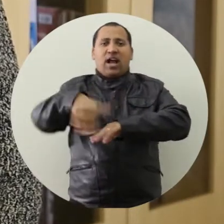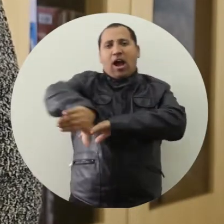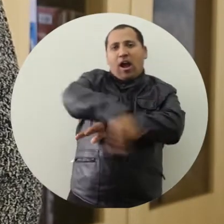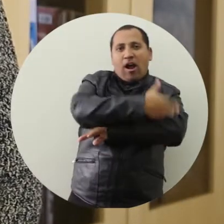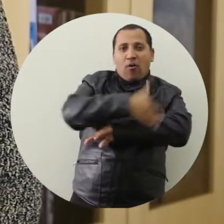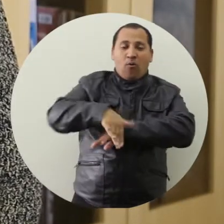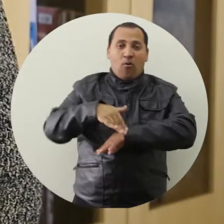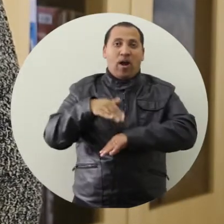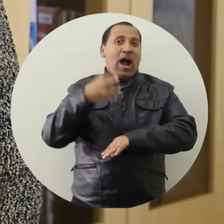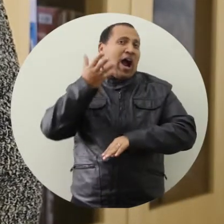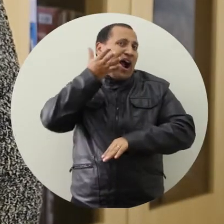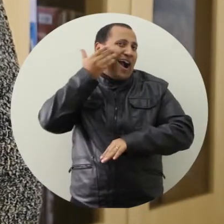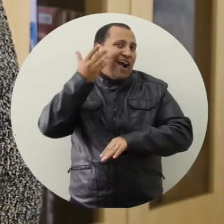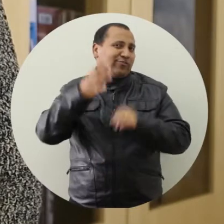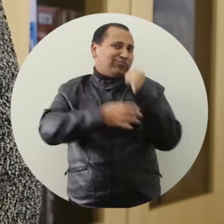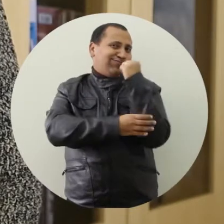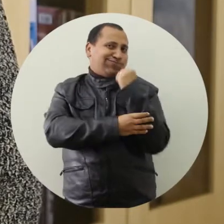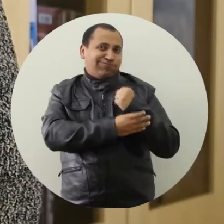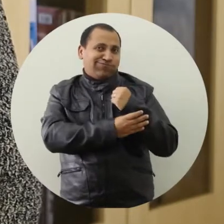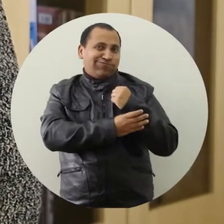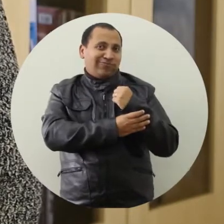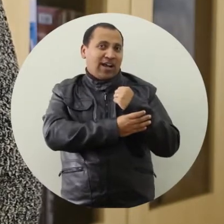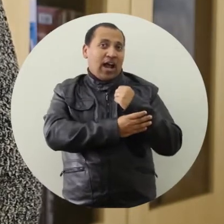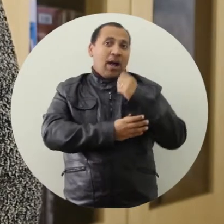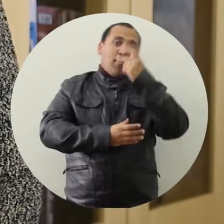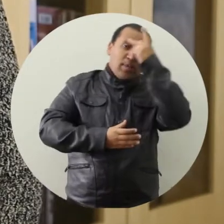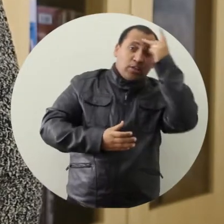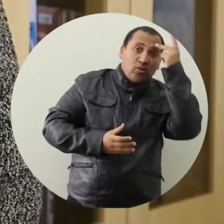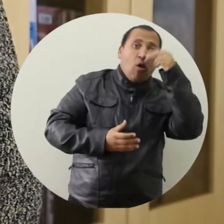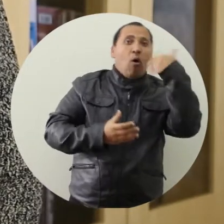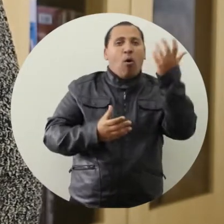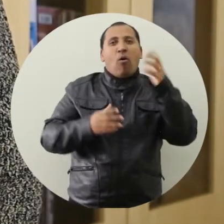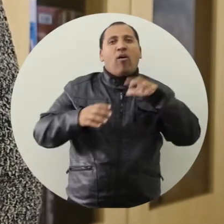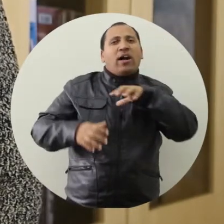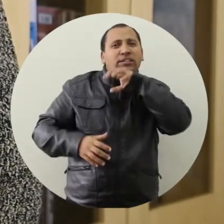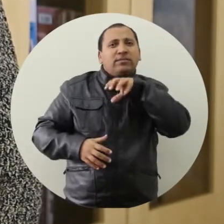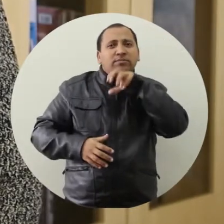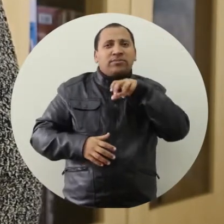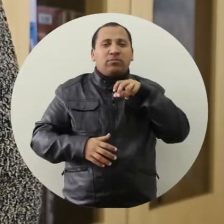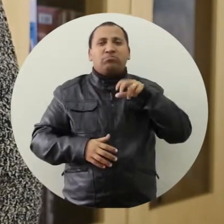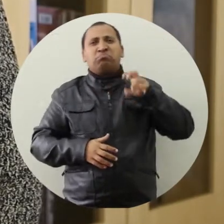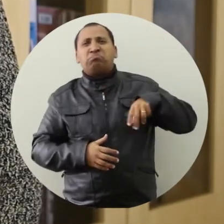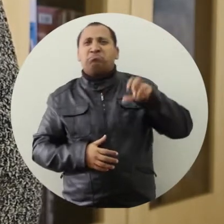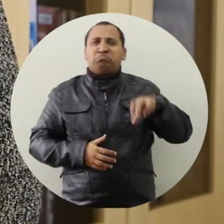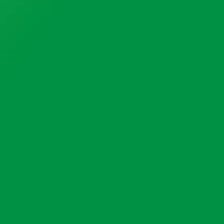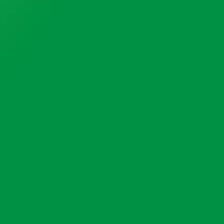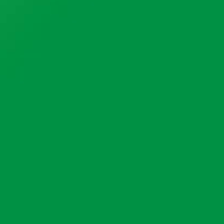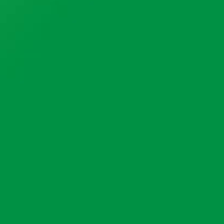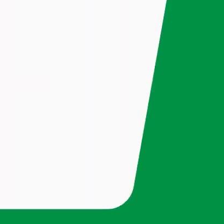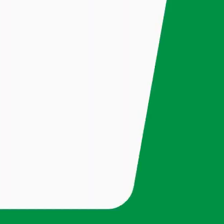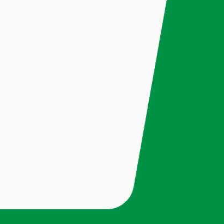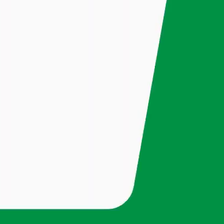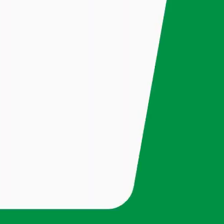através das suas fezes, e os outros animais e os próprios seres humanos vão acabar se contaminando com essas fezes.